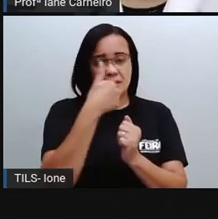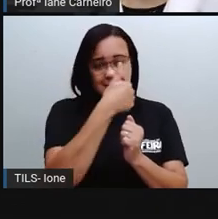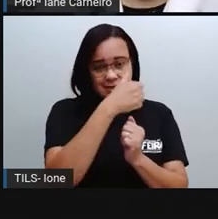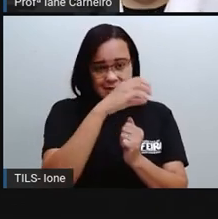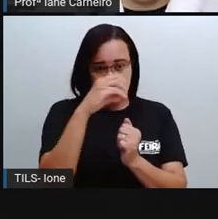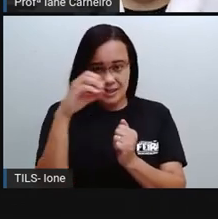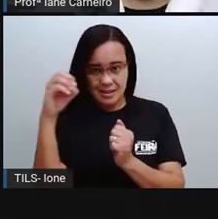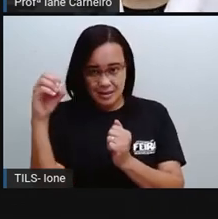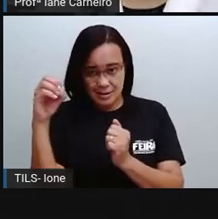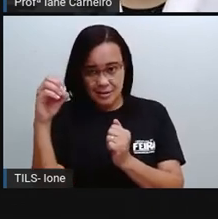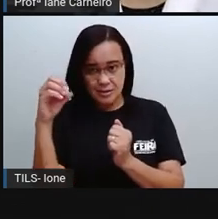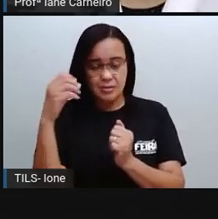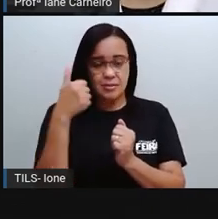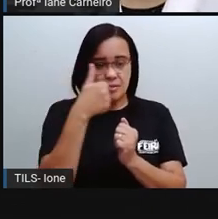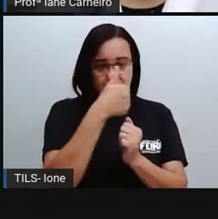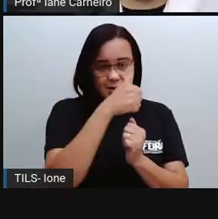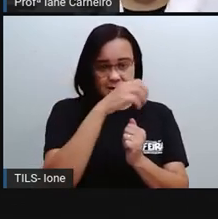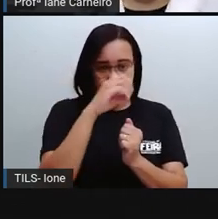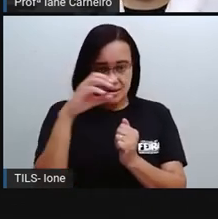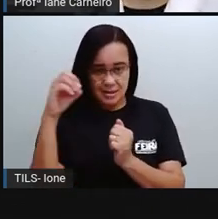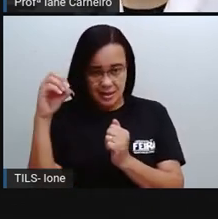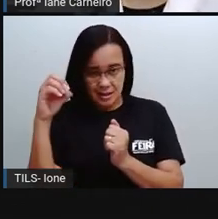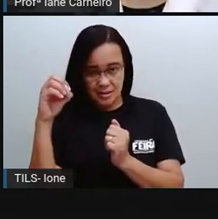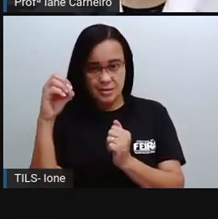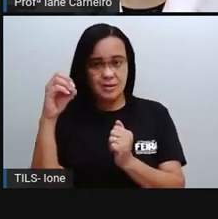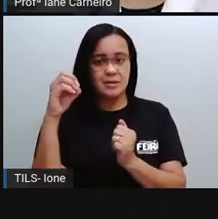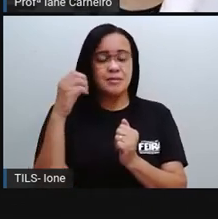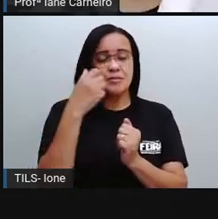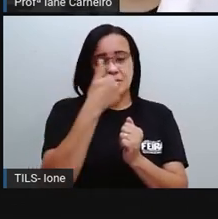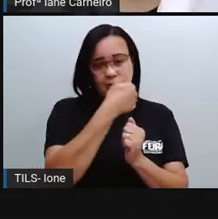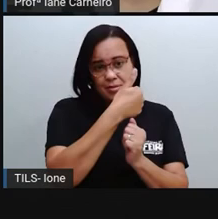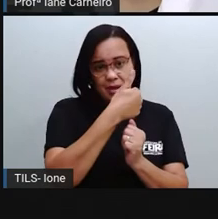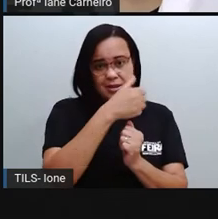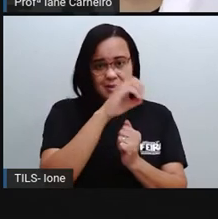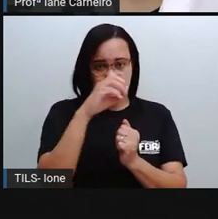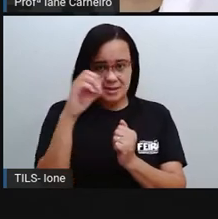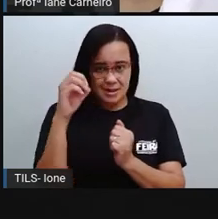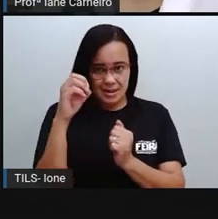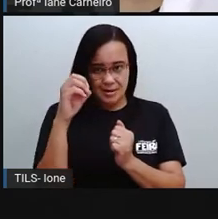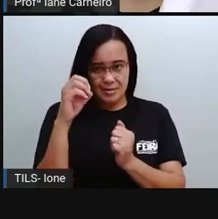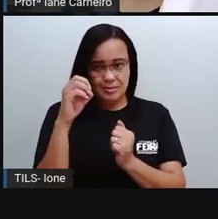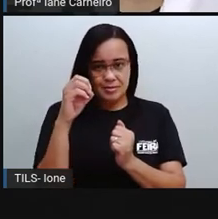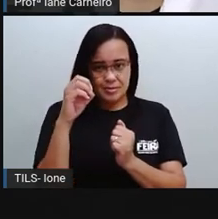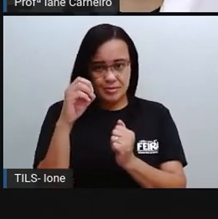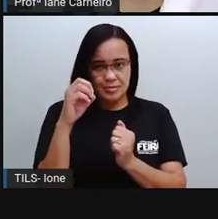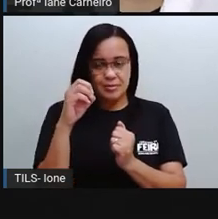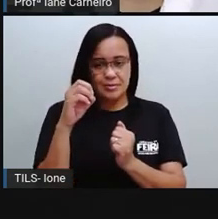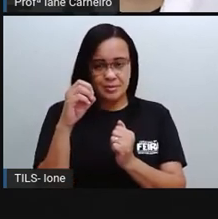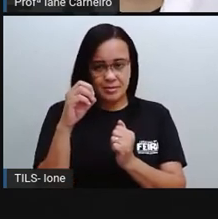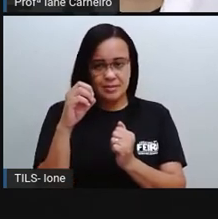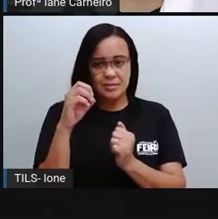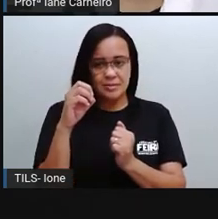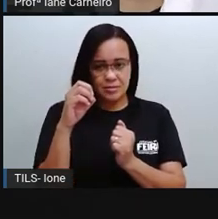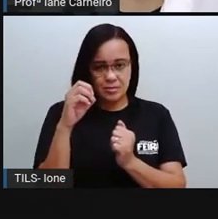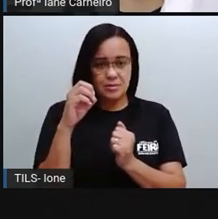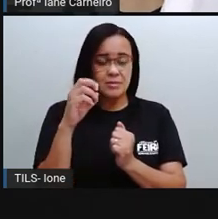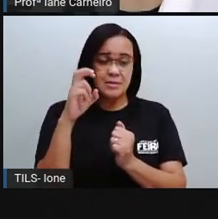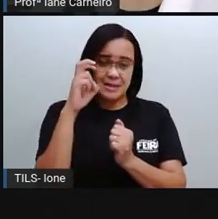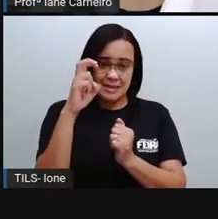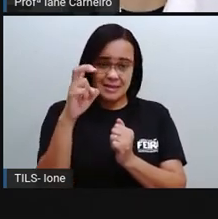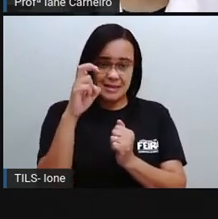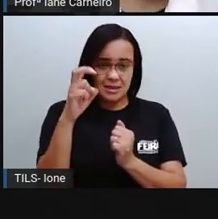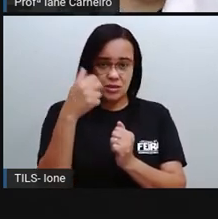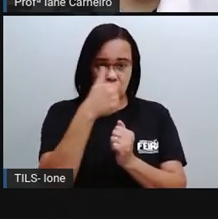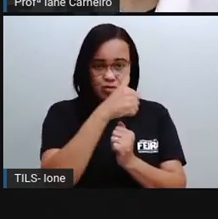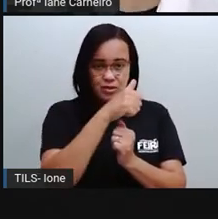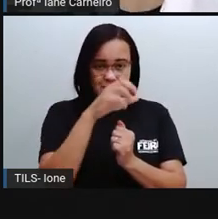mais 100, mais 100, já tem quantos aqui, ó? Um, dois, três, quatro, cinco.